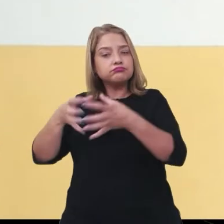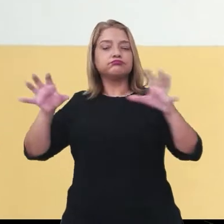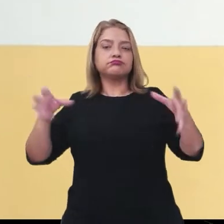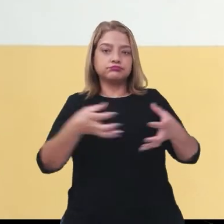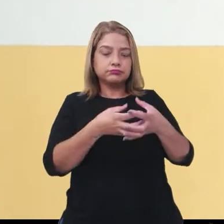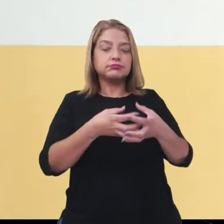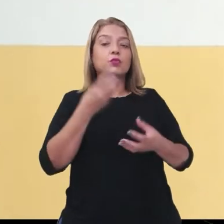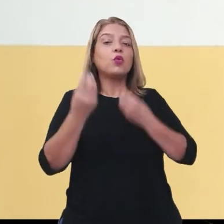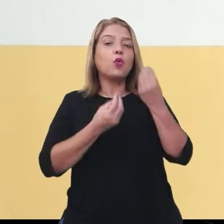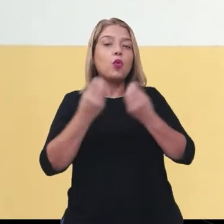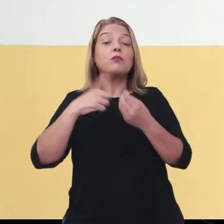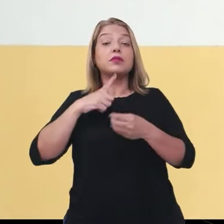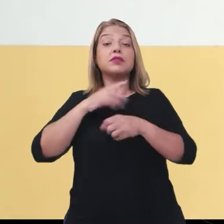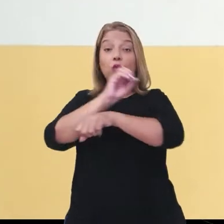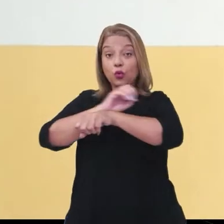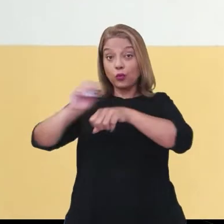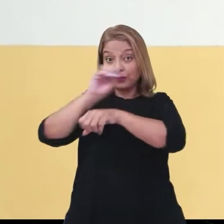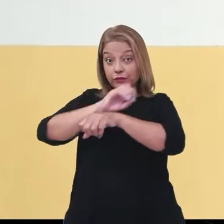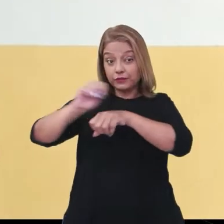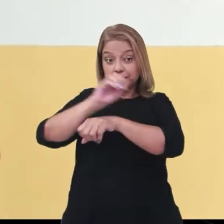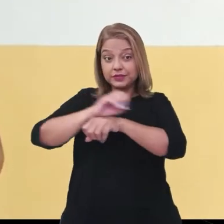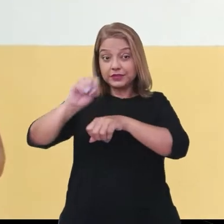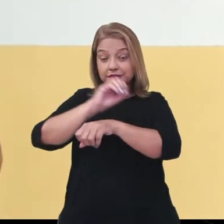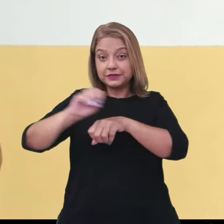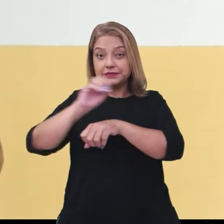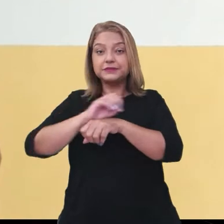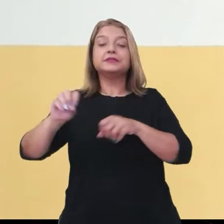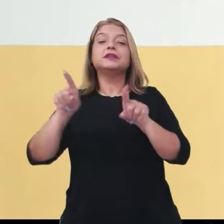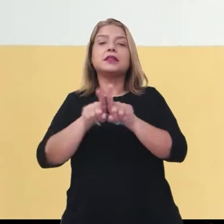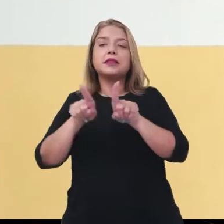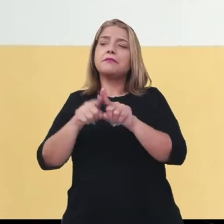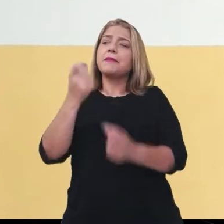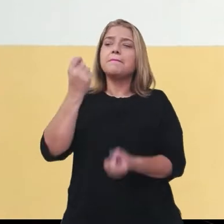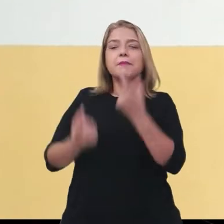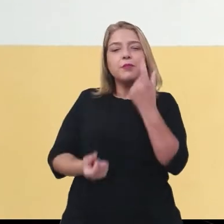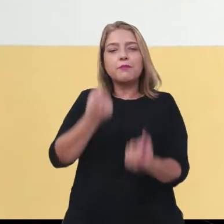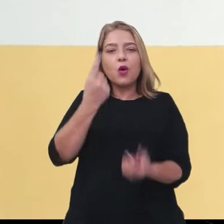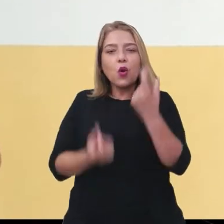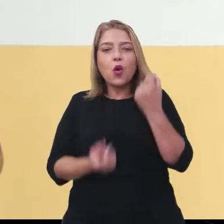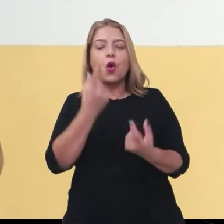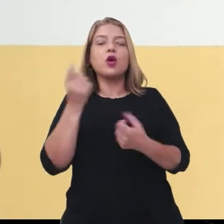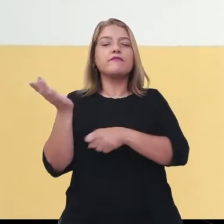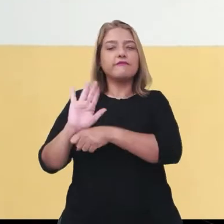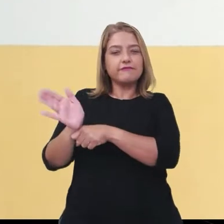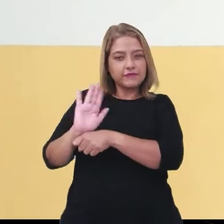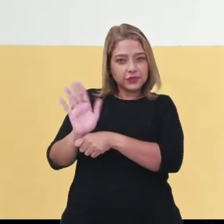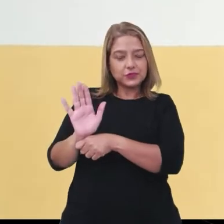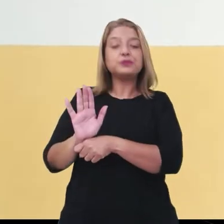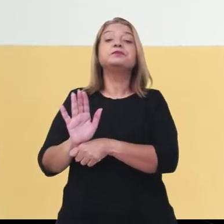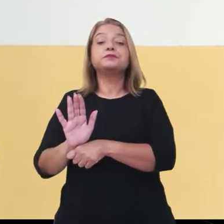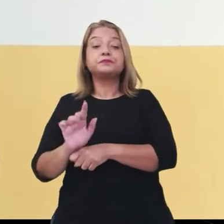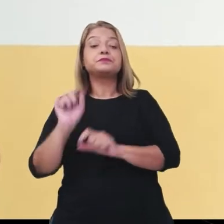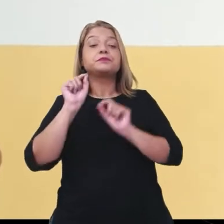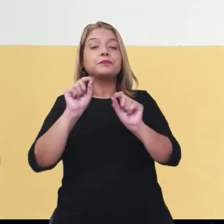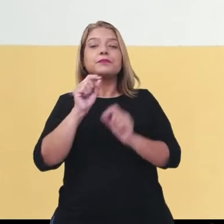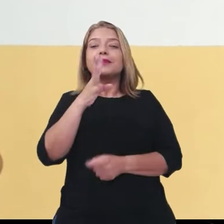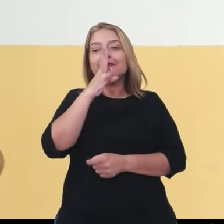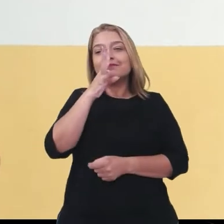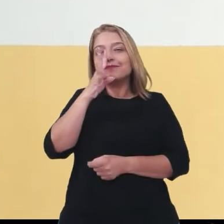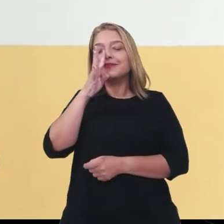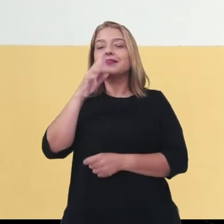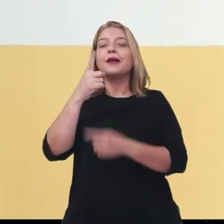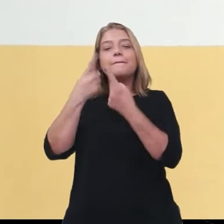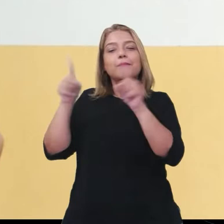como as oficinas de bonecas da Bayomis, sessão pipoca com o filme Madagascar, apreciação de